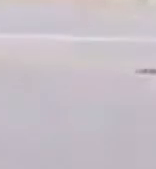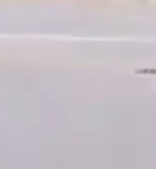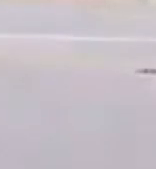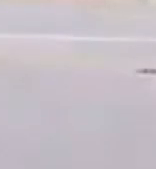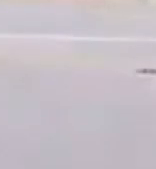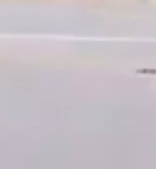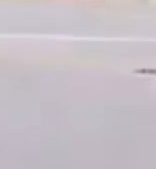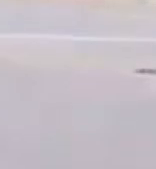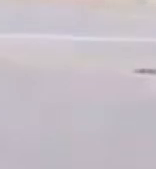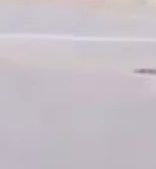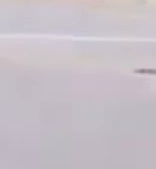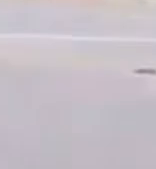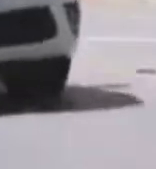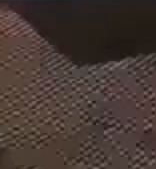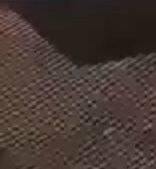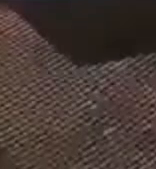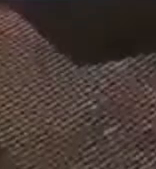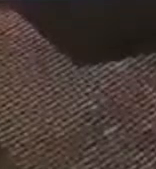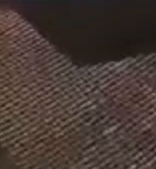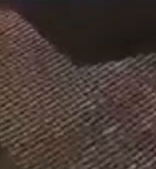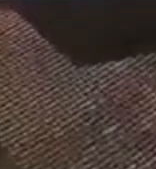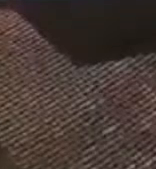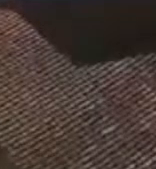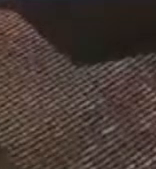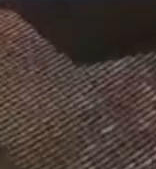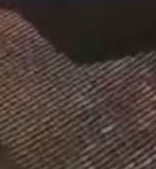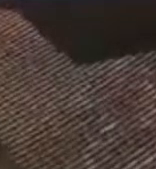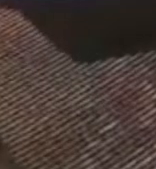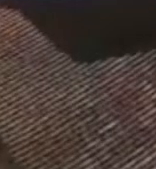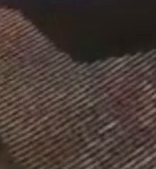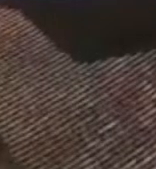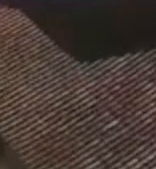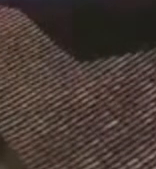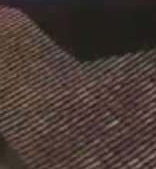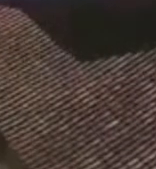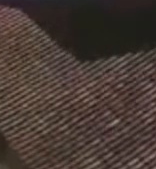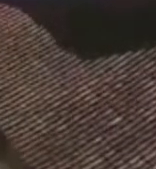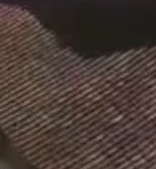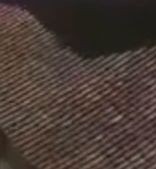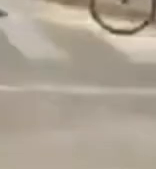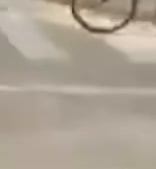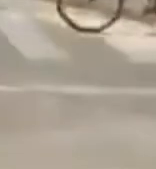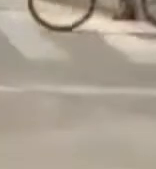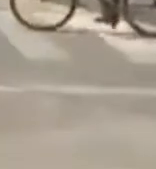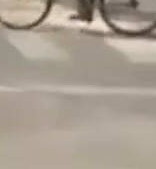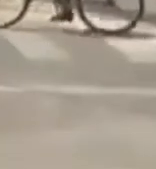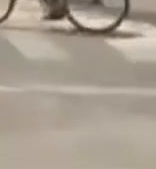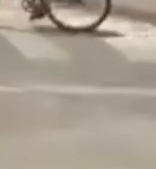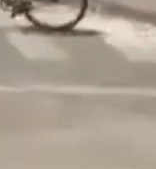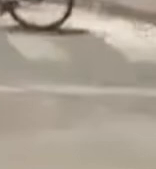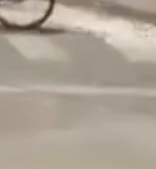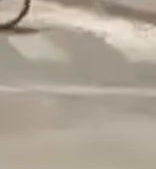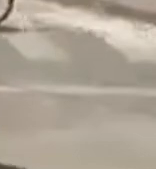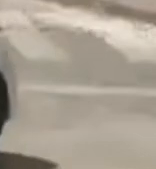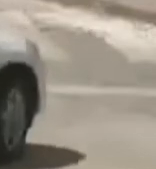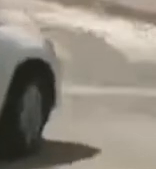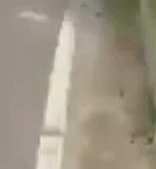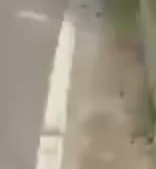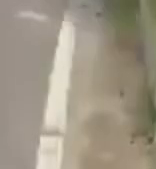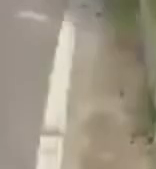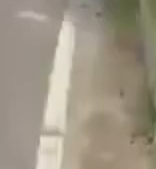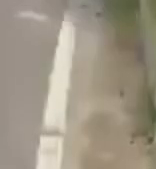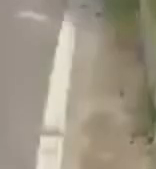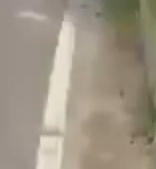obras de mobilidade urbana, como a construção do viaduto prefeito Paulo Vemut, reforma da ponte Ercílio Deque,